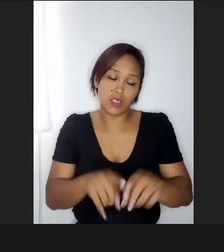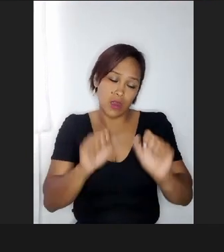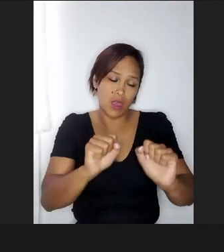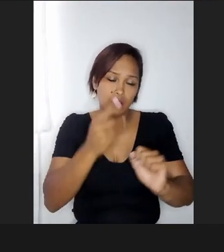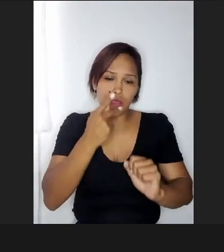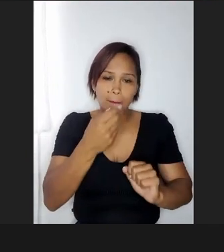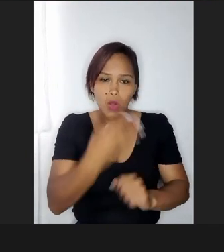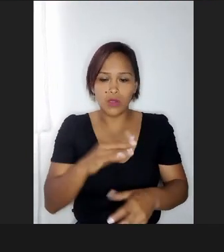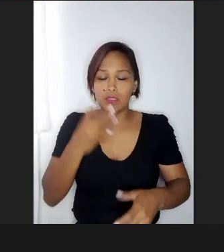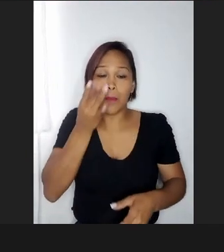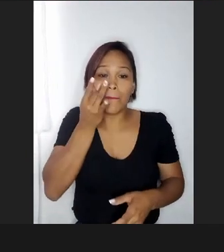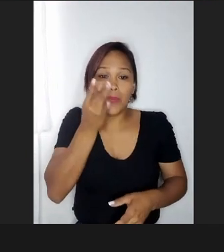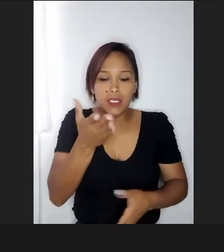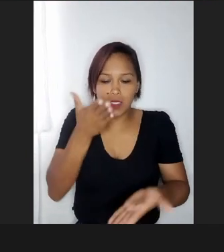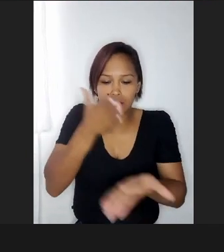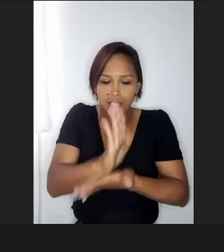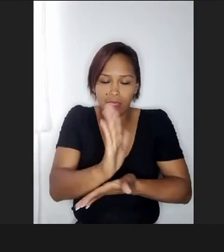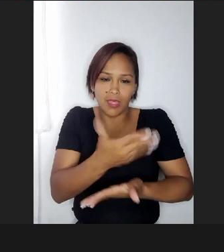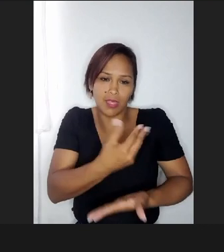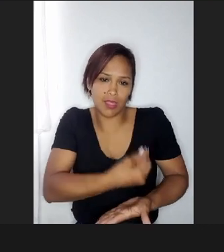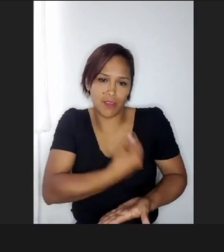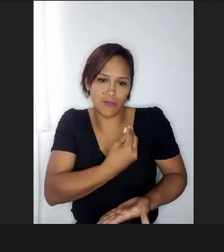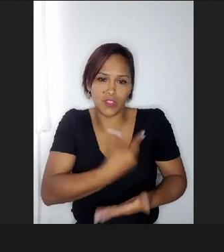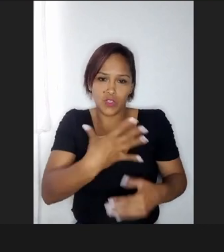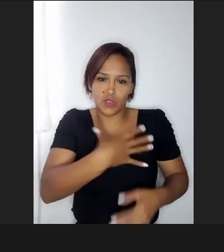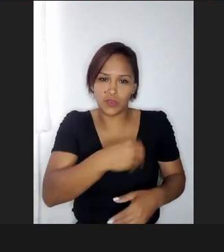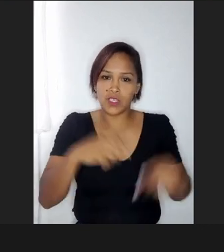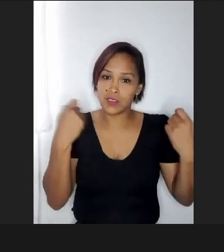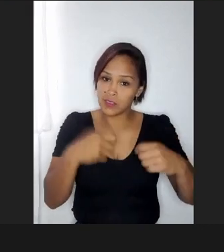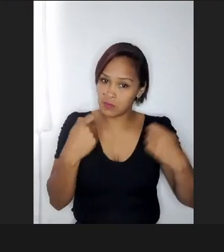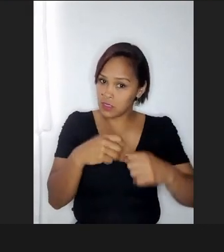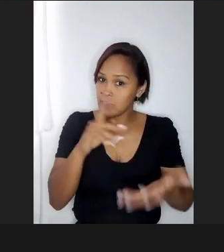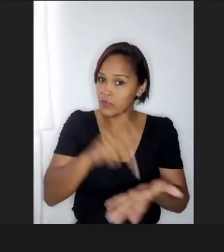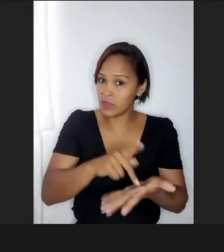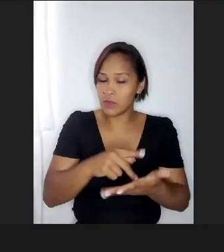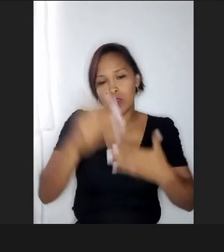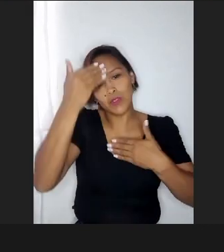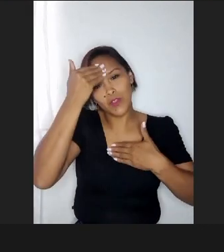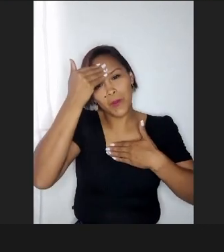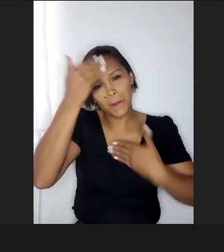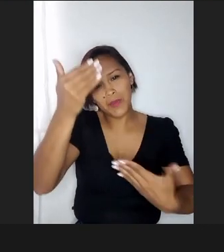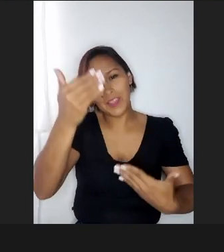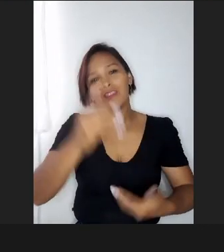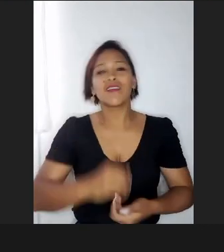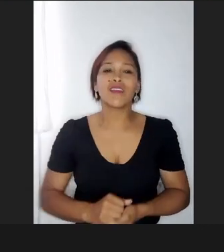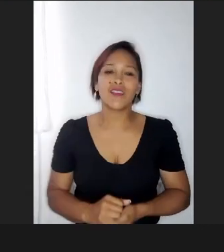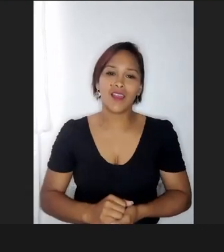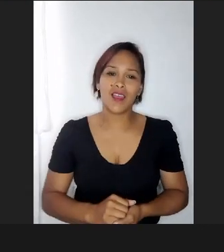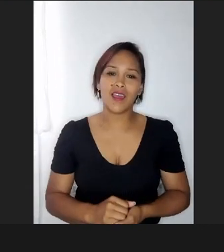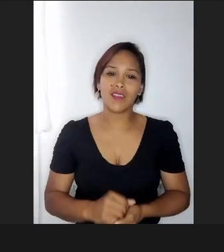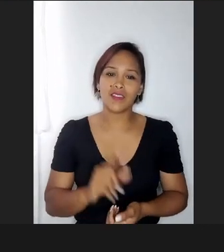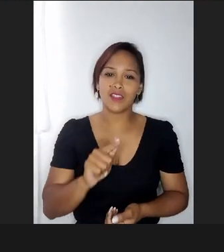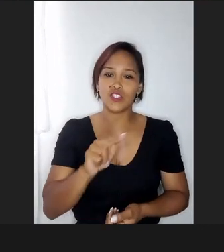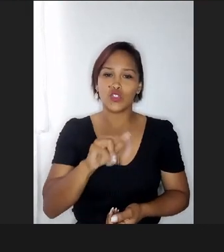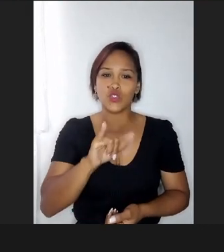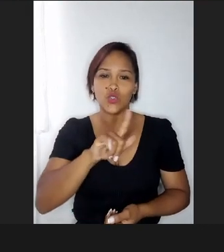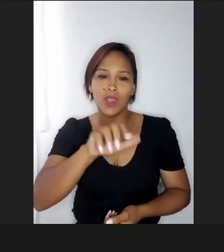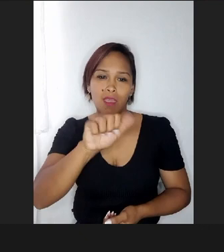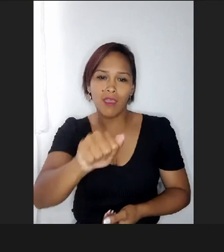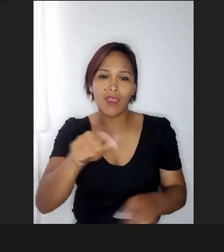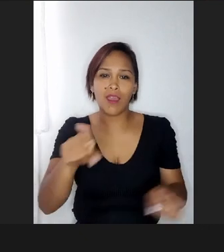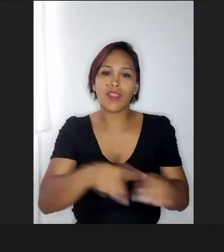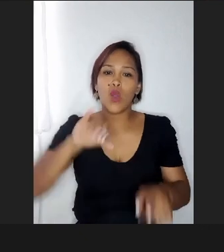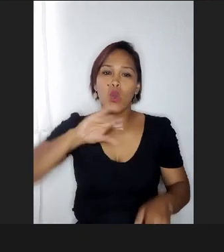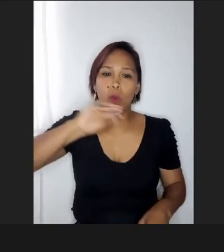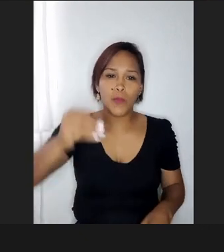presente dentro deles, é isso que eles precisam, né, obrigada, muito obrigada, doutora Juliana, por essa oportunidade de estar aqui,